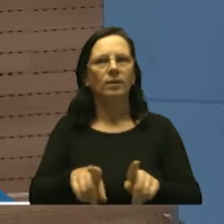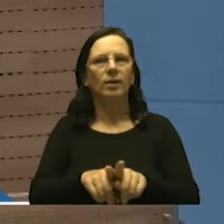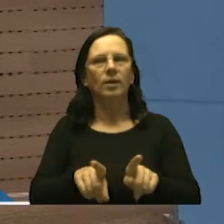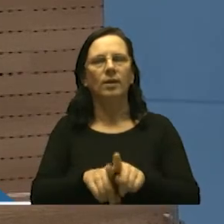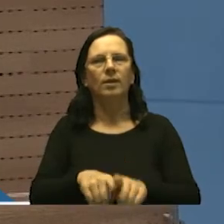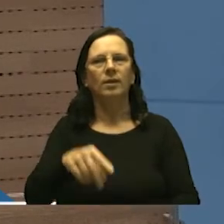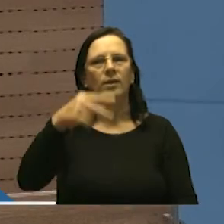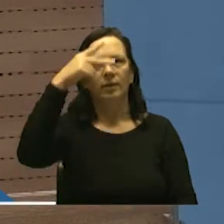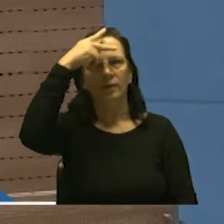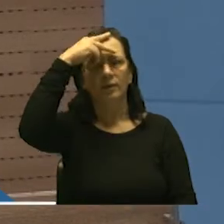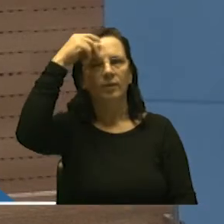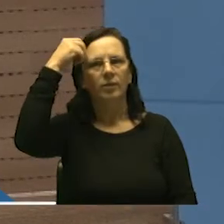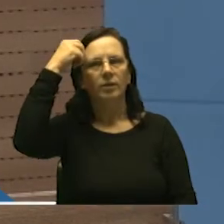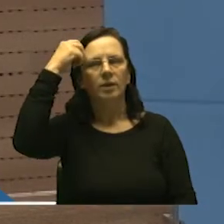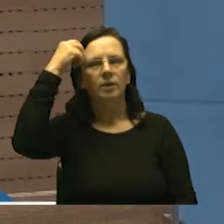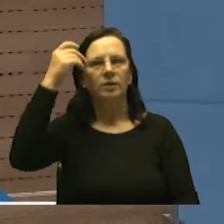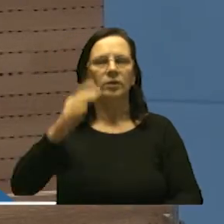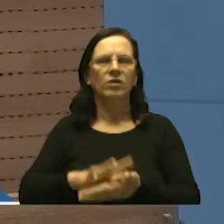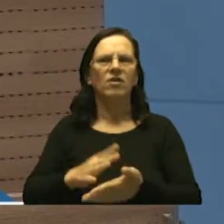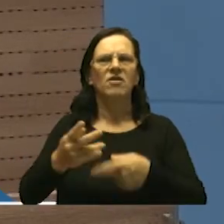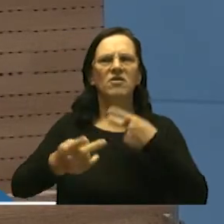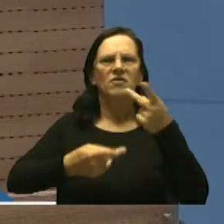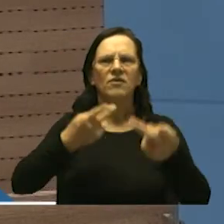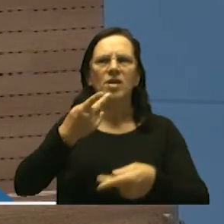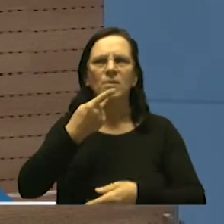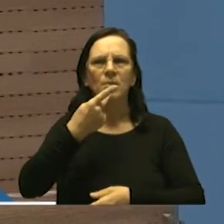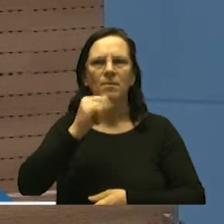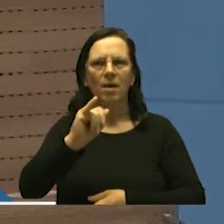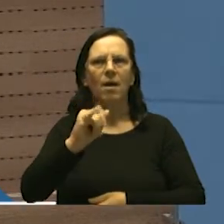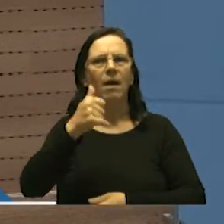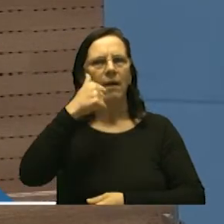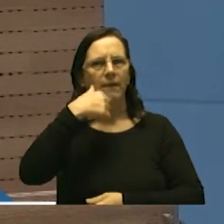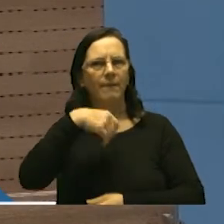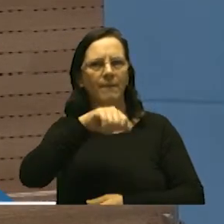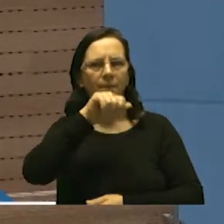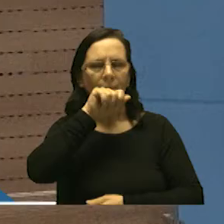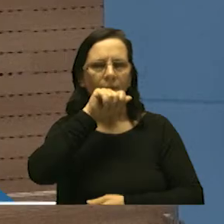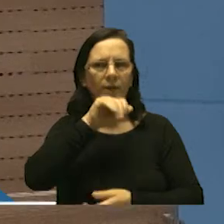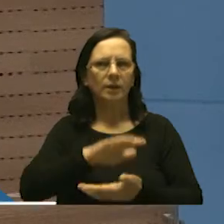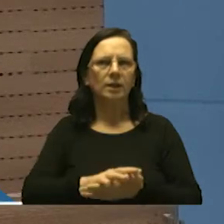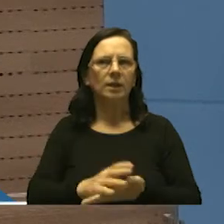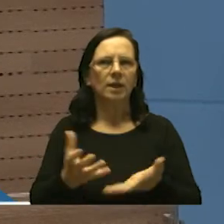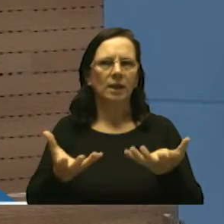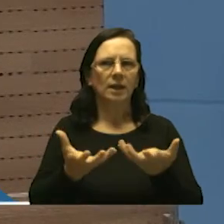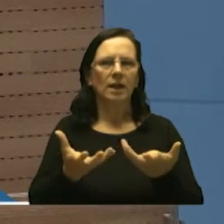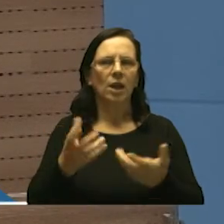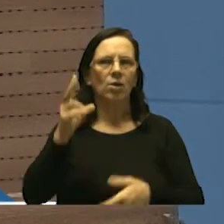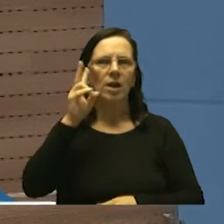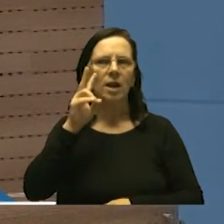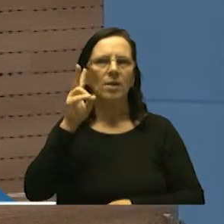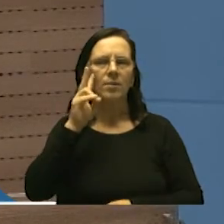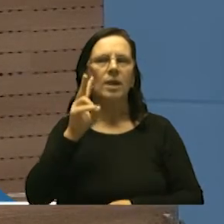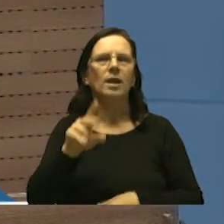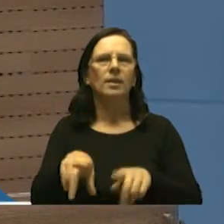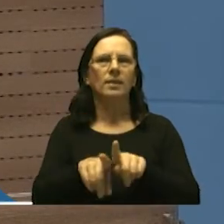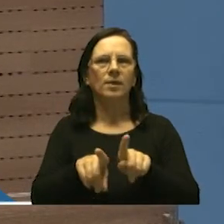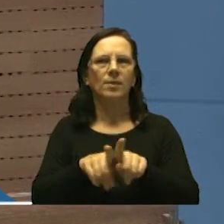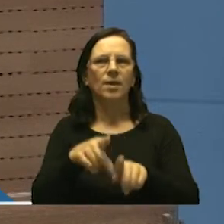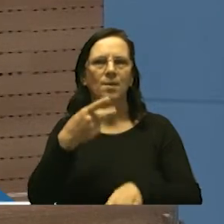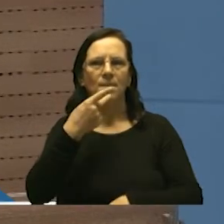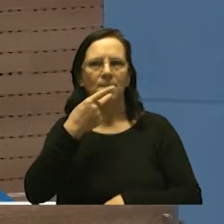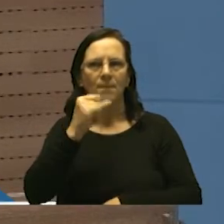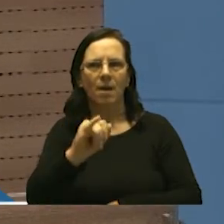mais uma vez porque quando falamos de pais e mães vereador Pio eu quero lembrar dos pais e mães que também fizeram